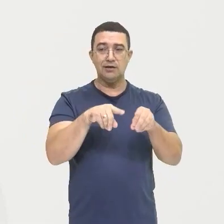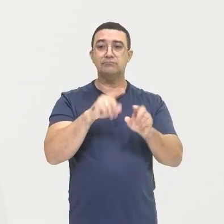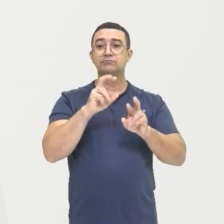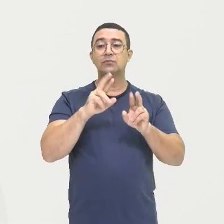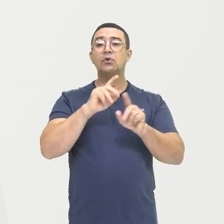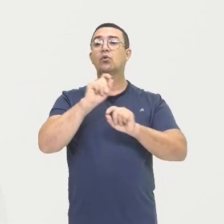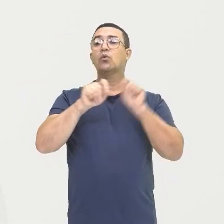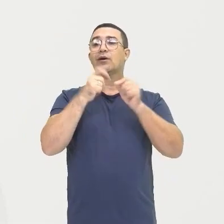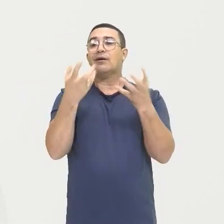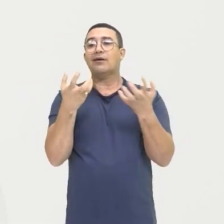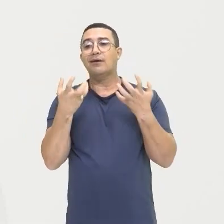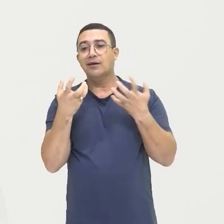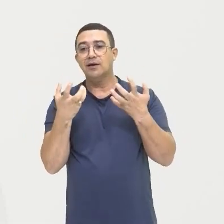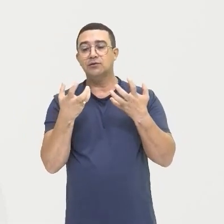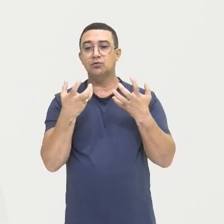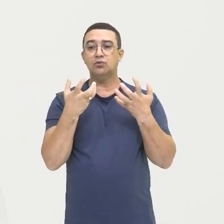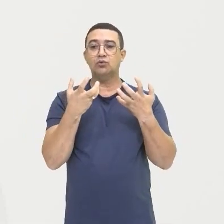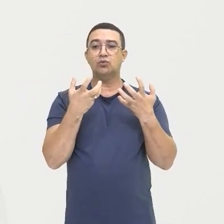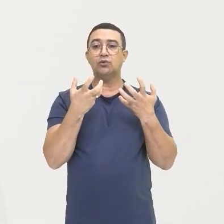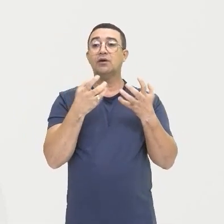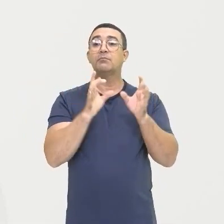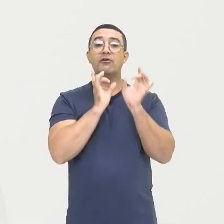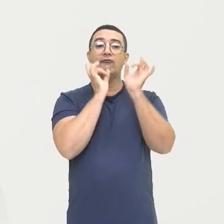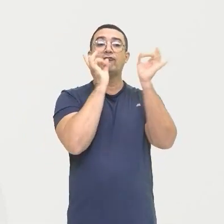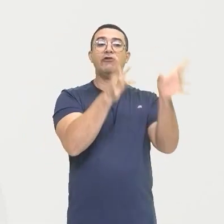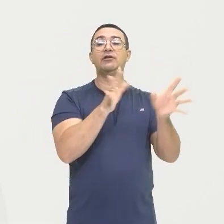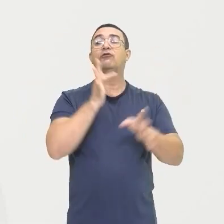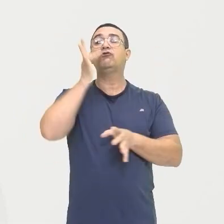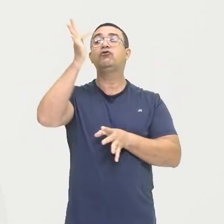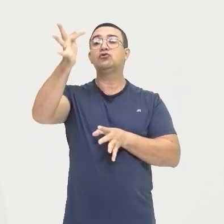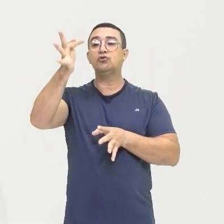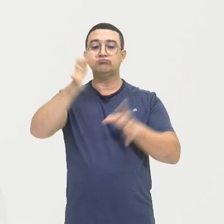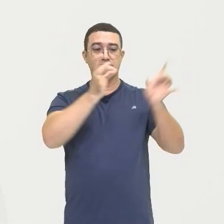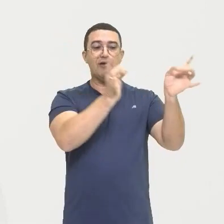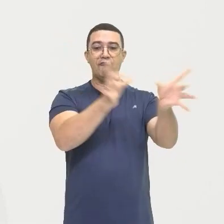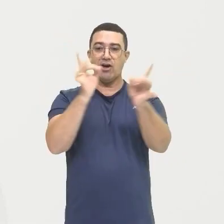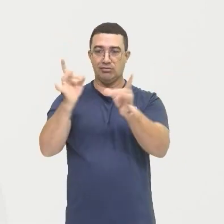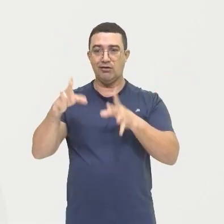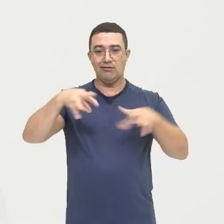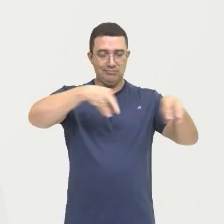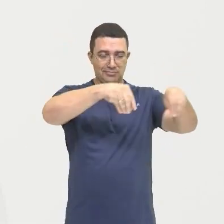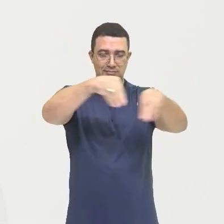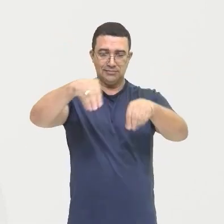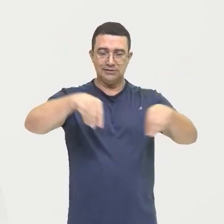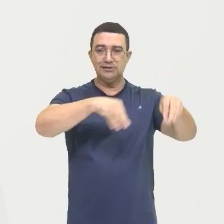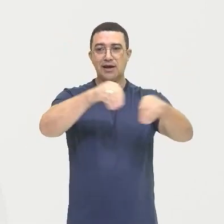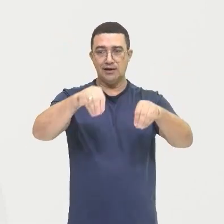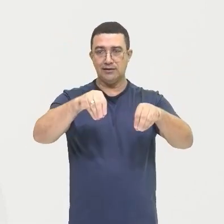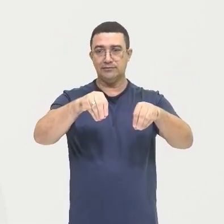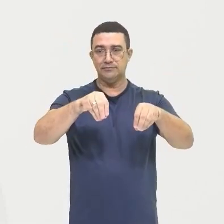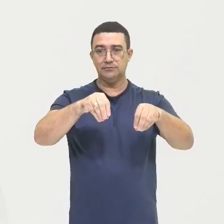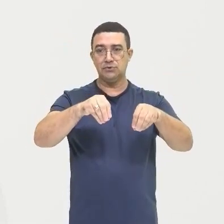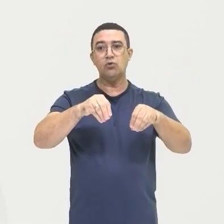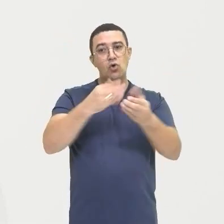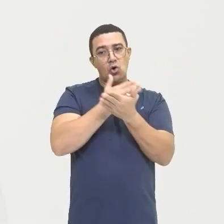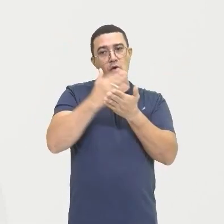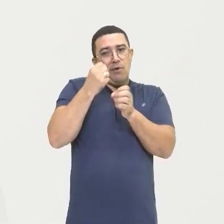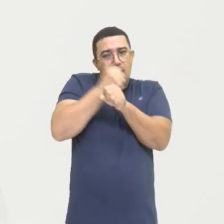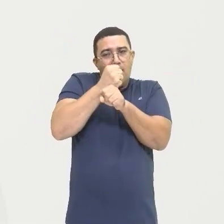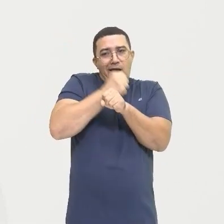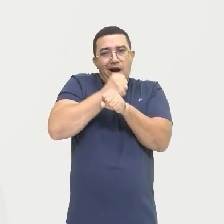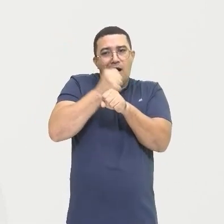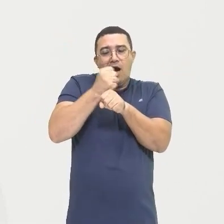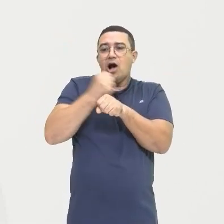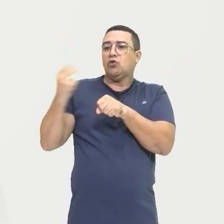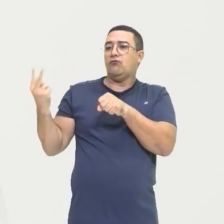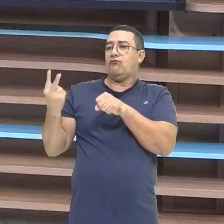A especulação Imobiliária Então ele vai esperar Com que aquelas terras Elas se valorizem Com